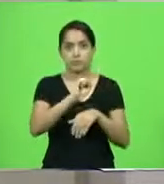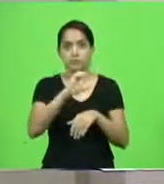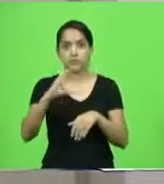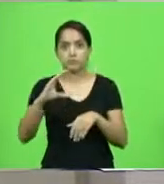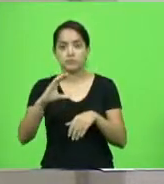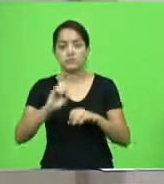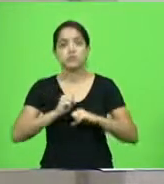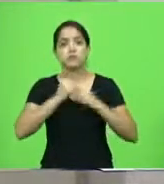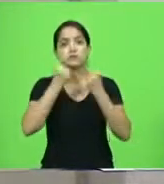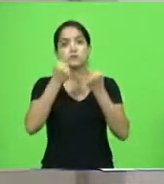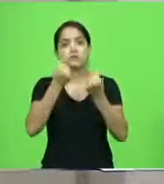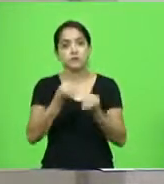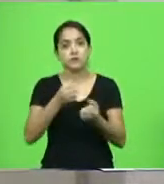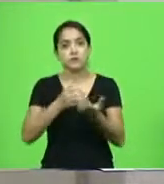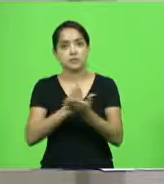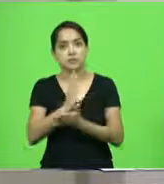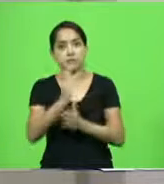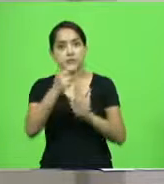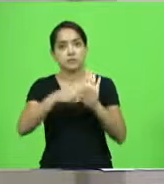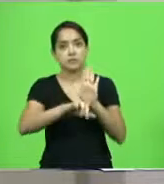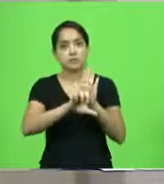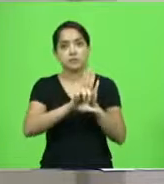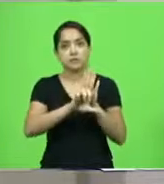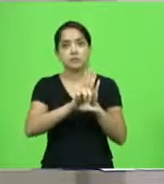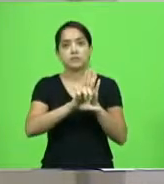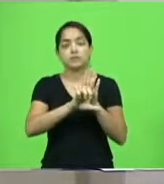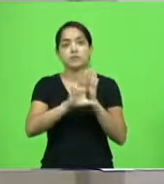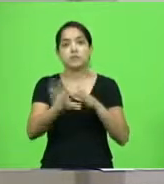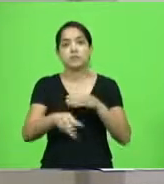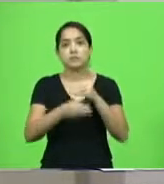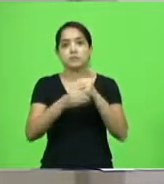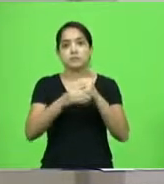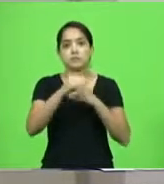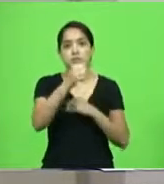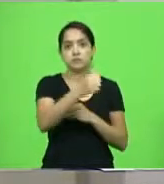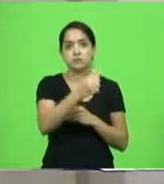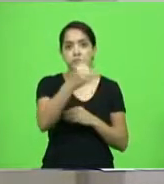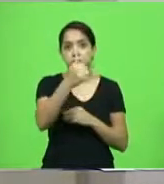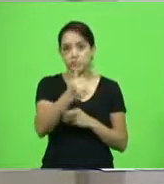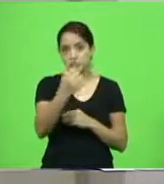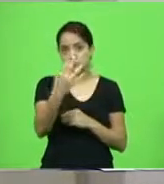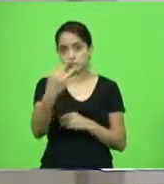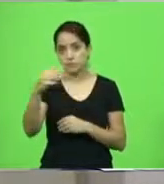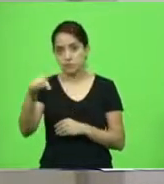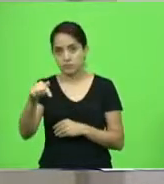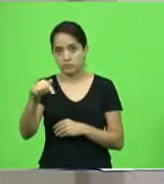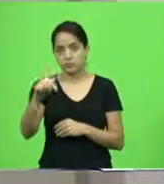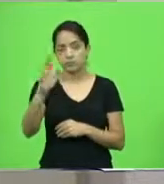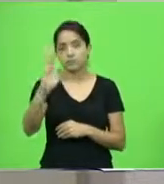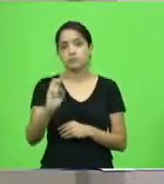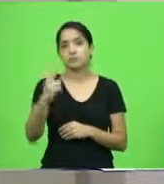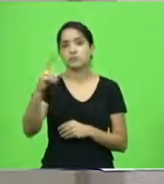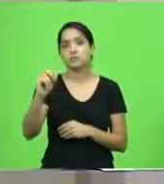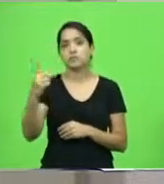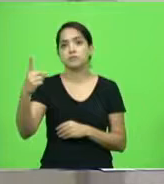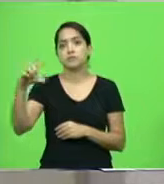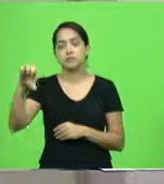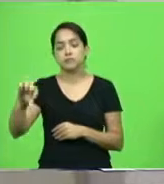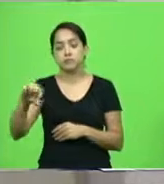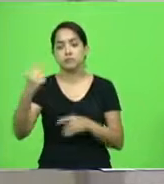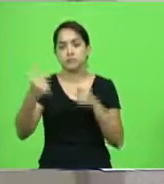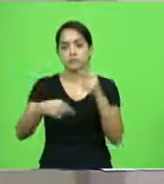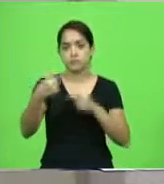esforços na aprovação do projeto de lei complementar número 147, barra 2019. Em